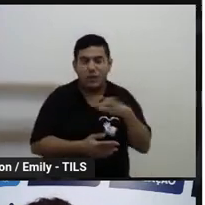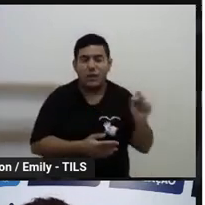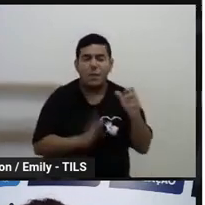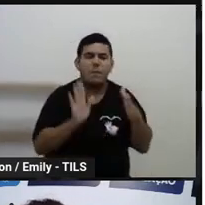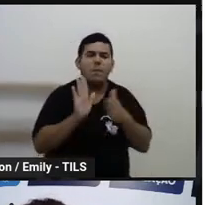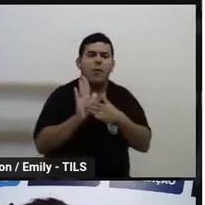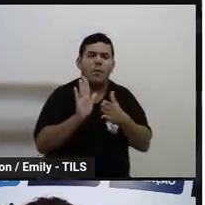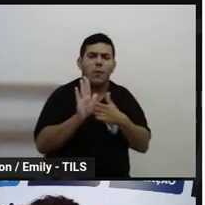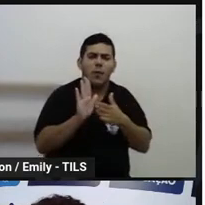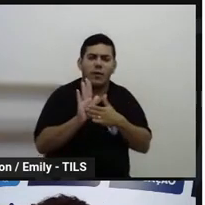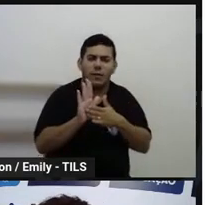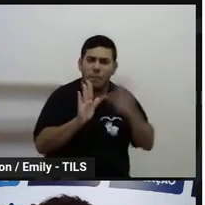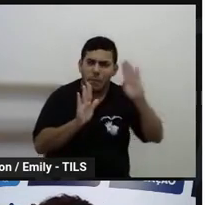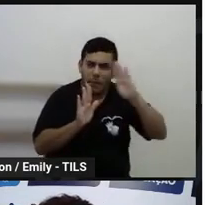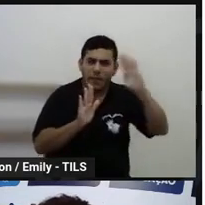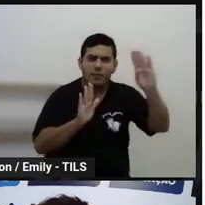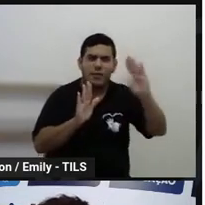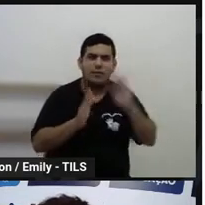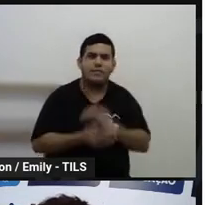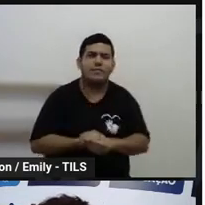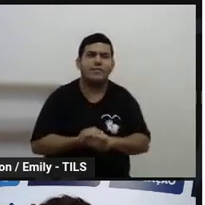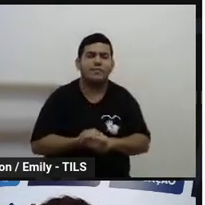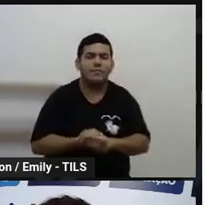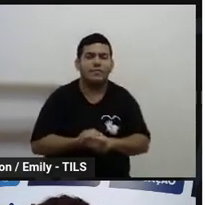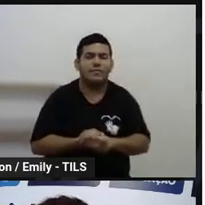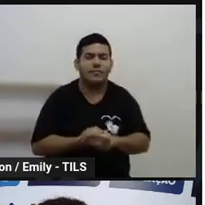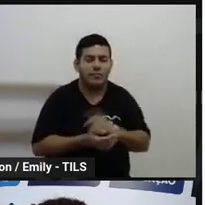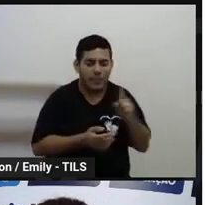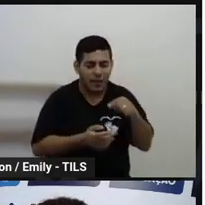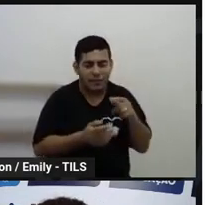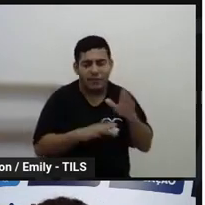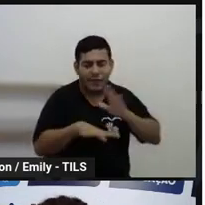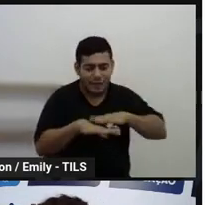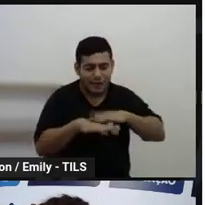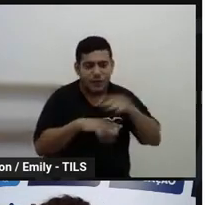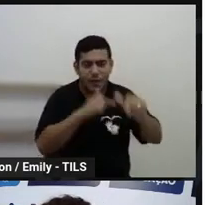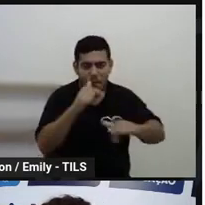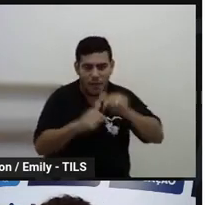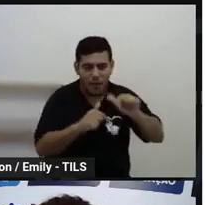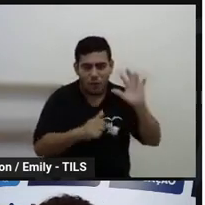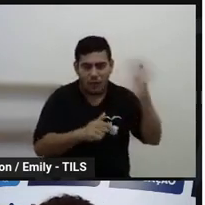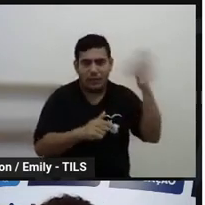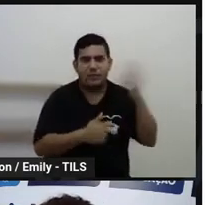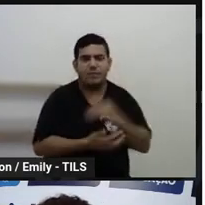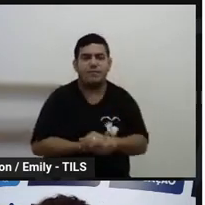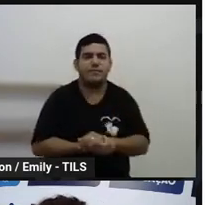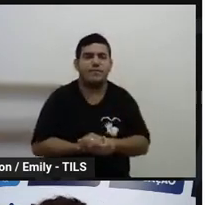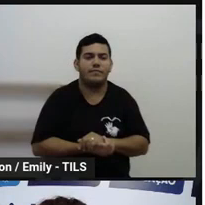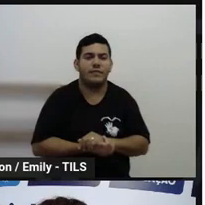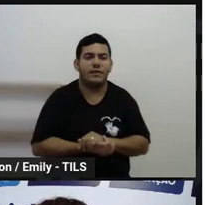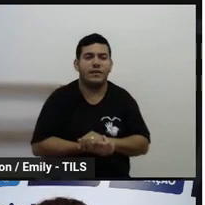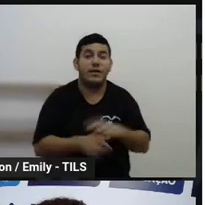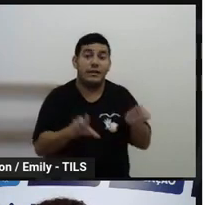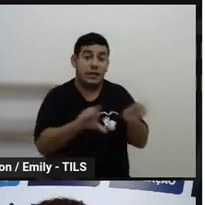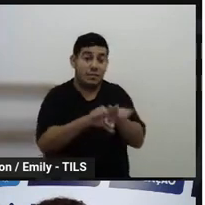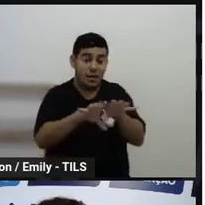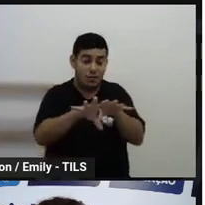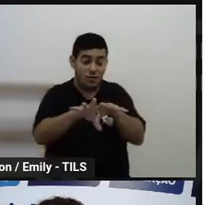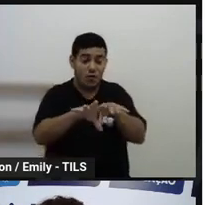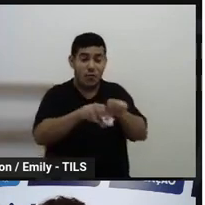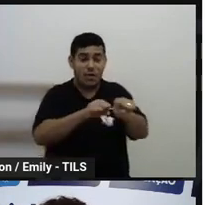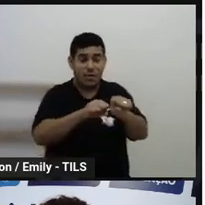prioritárias para conduzir esse trabalho. Formação de professores.